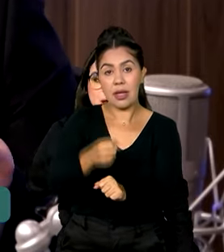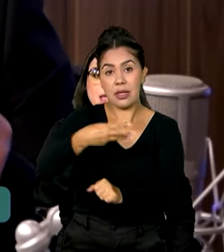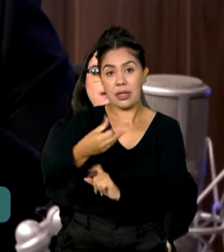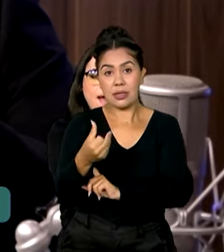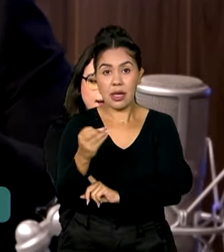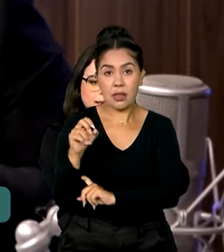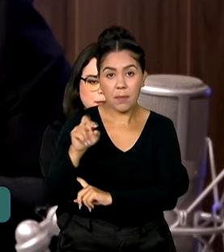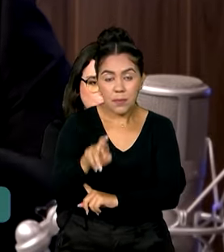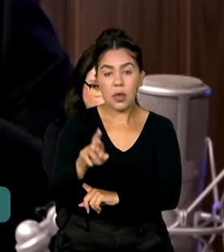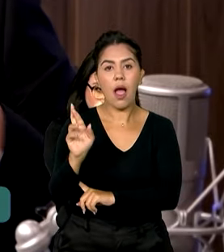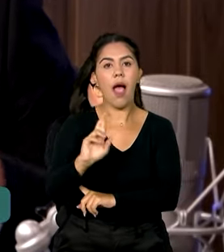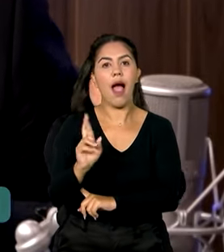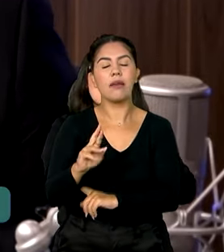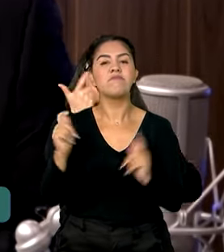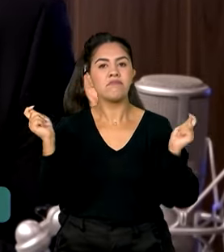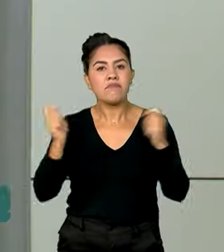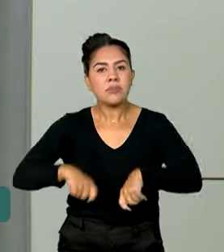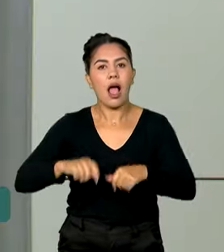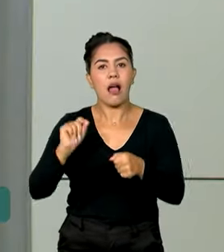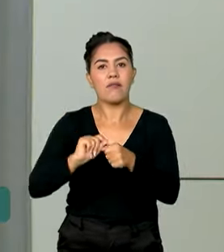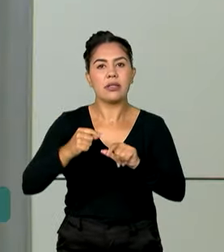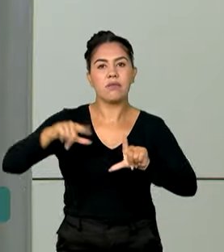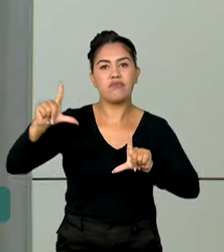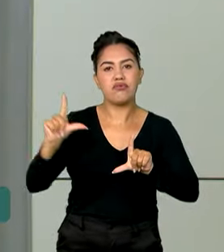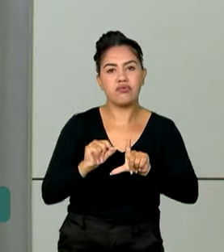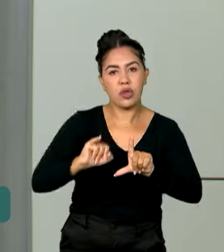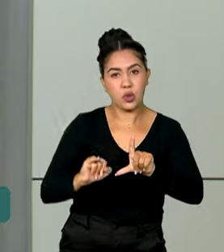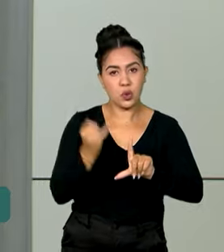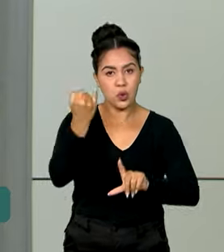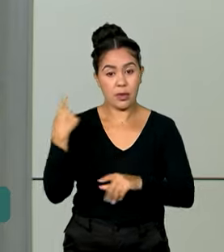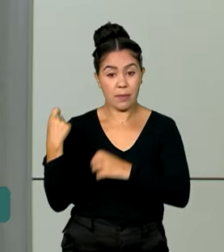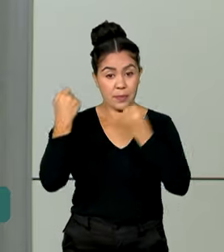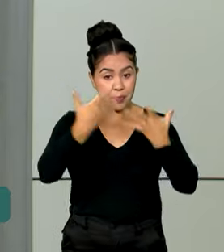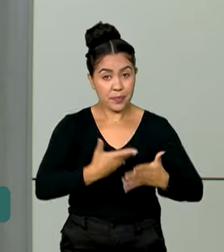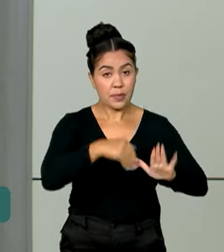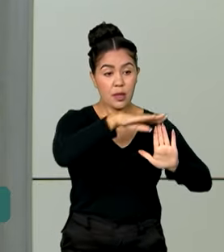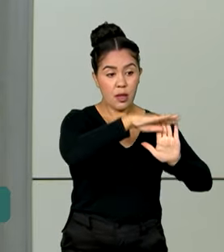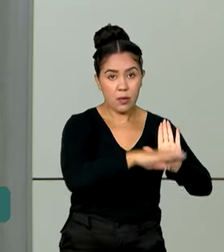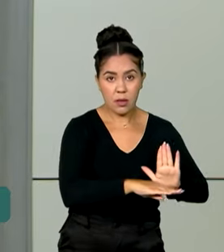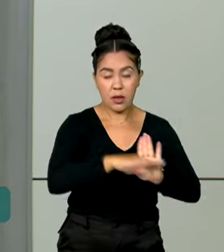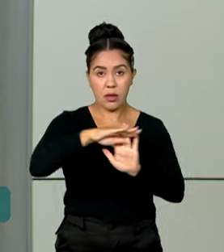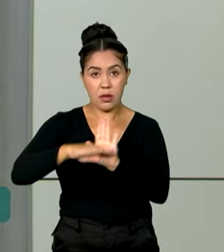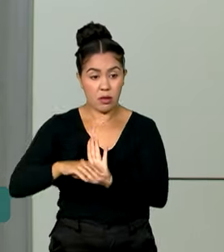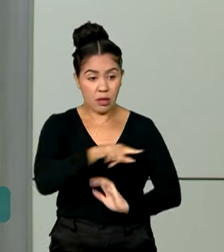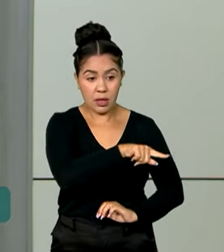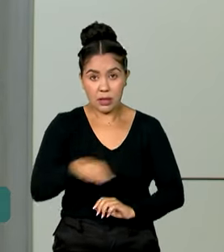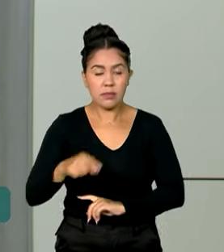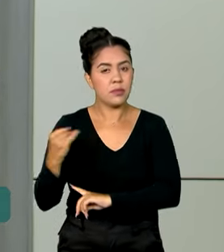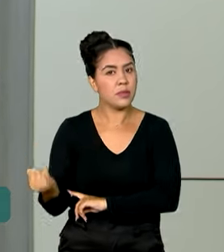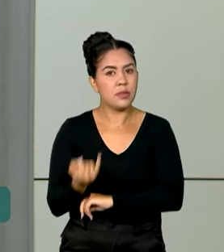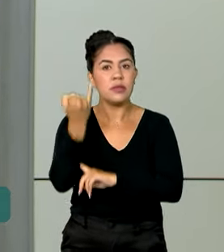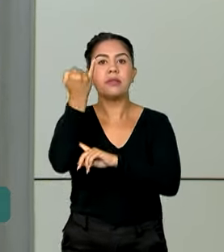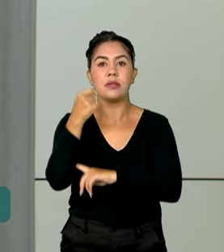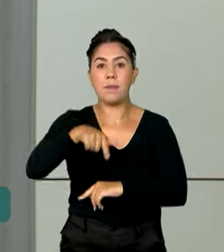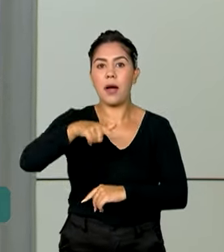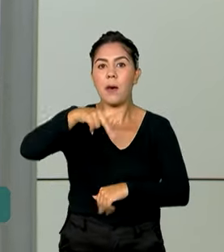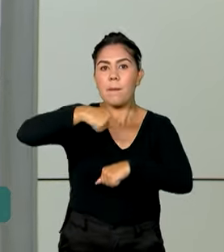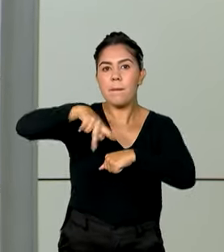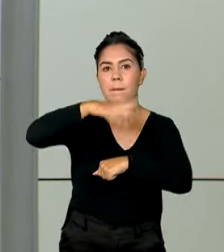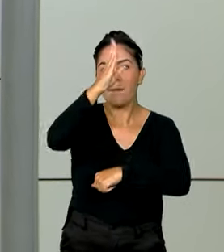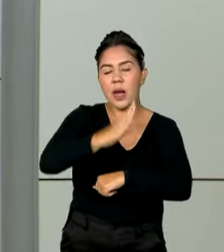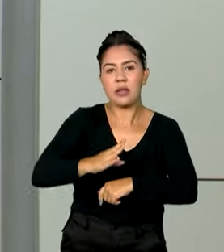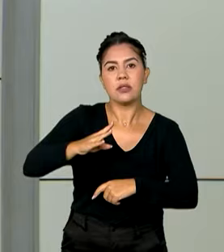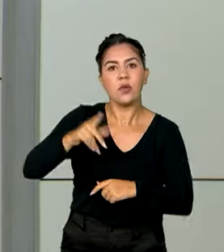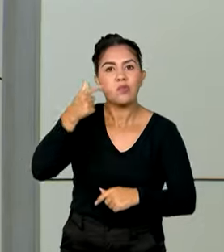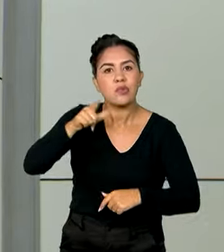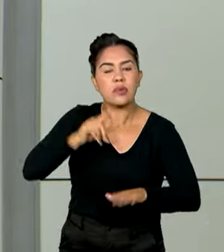carência e um juro bem menor do que um empréstimo normal. Esses programas são cruciais para a recuperação econômica do país, pois ao